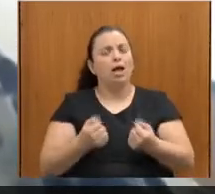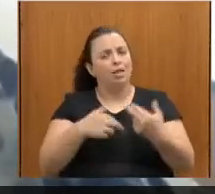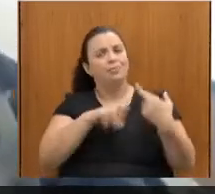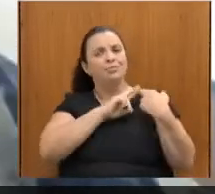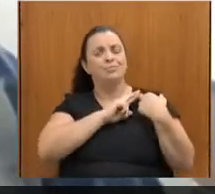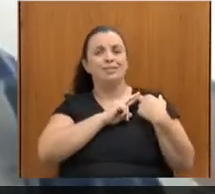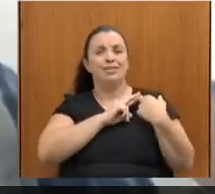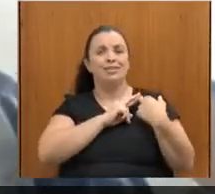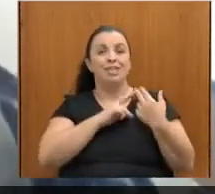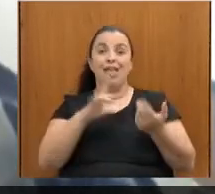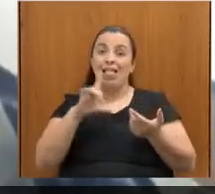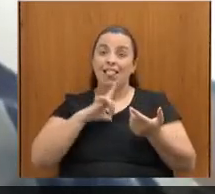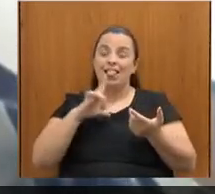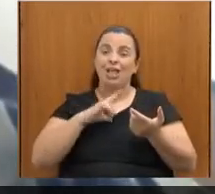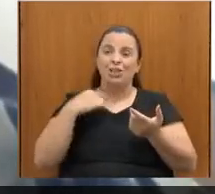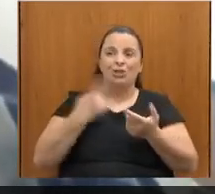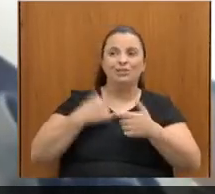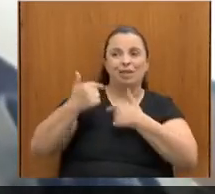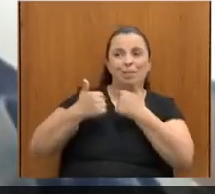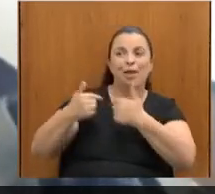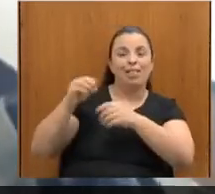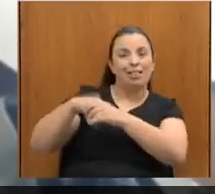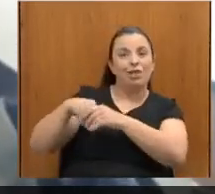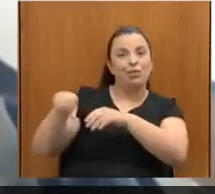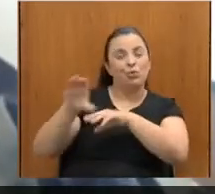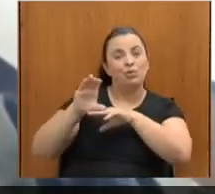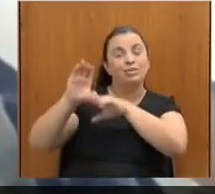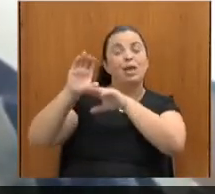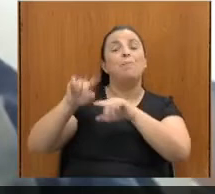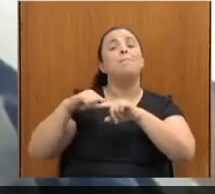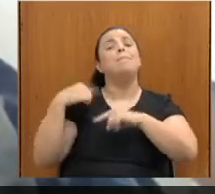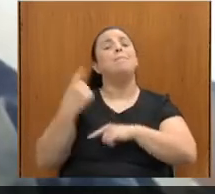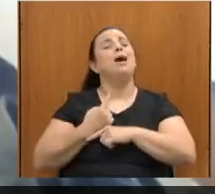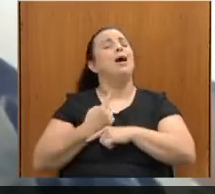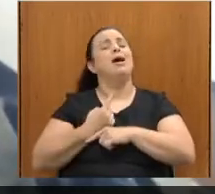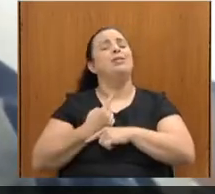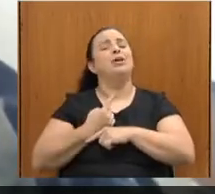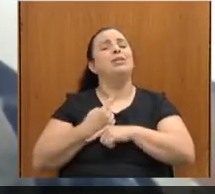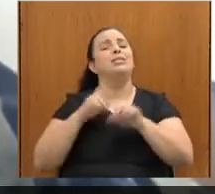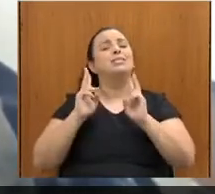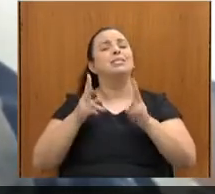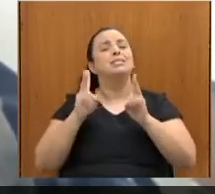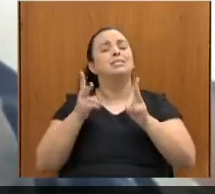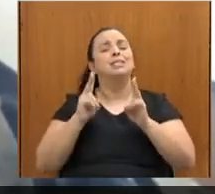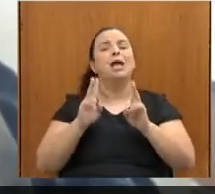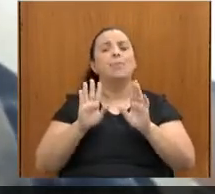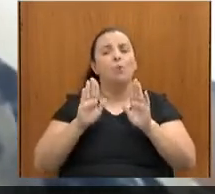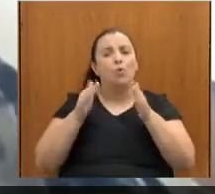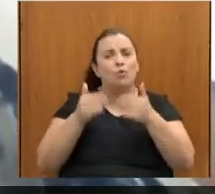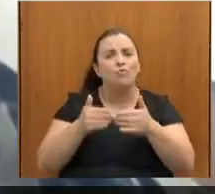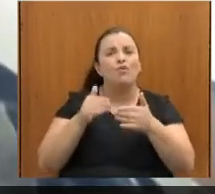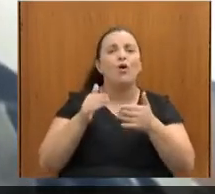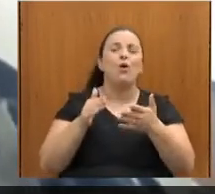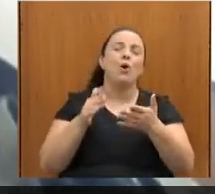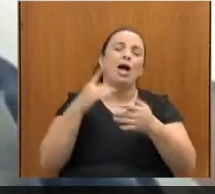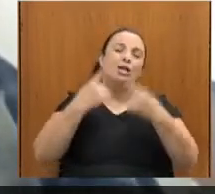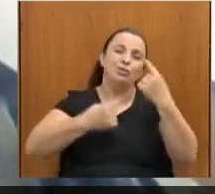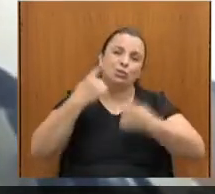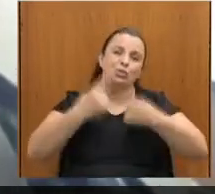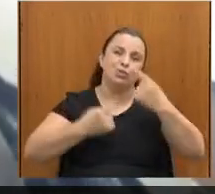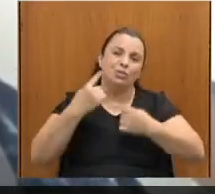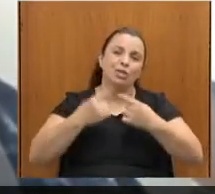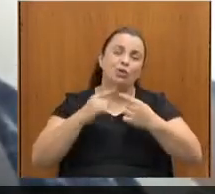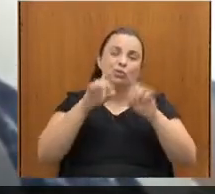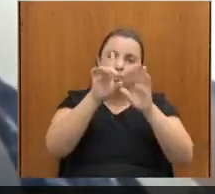mas a gente sempre está próximo à discussão de defesa do direito da pessoa com deficiência, assim como eu estive à